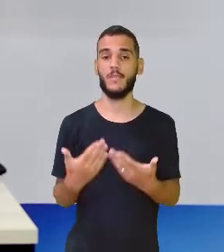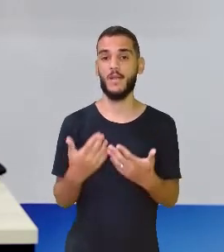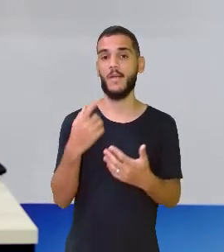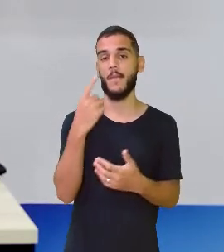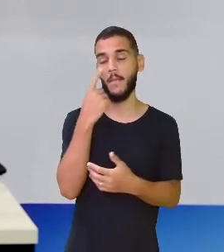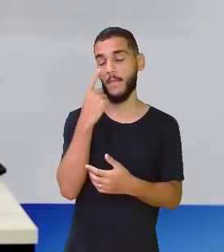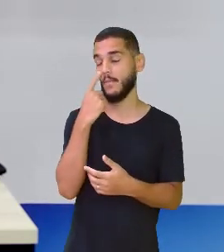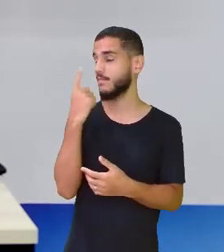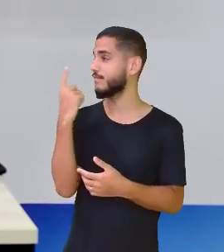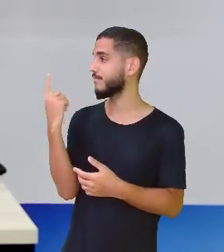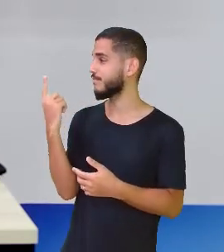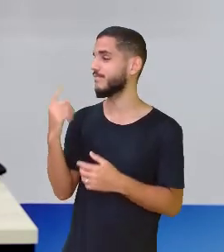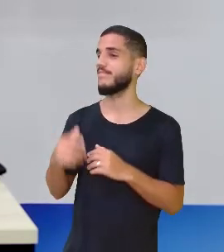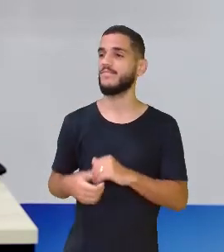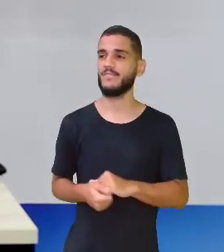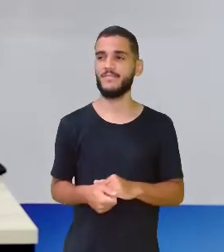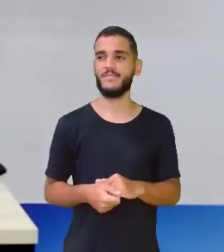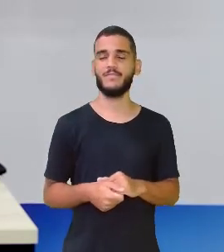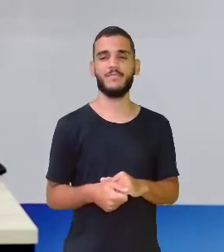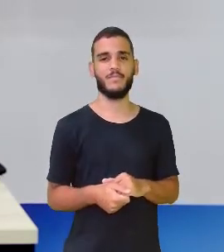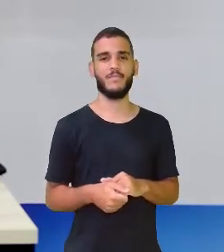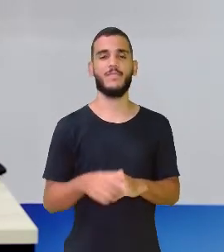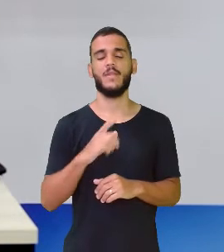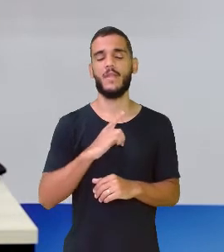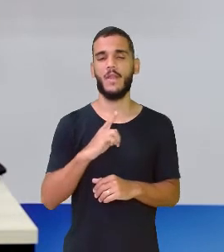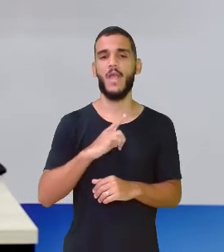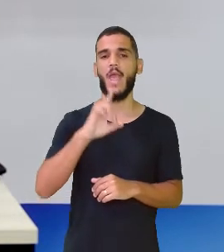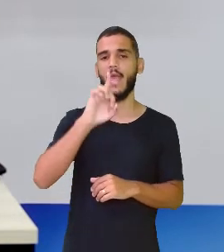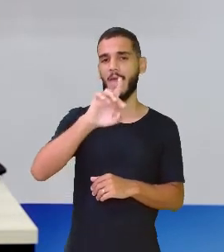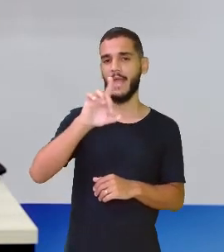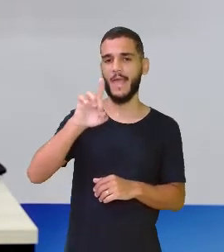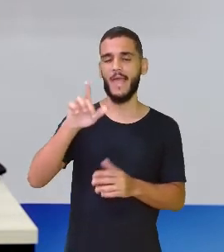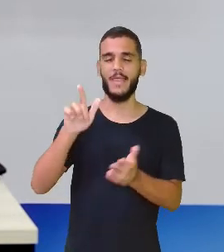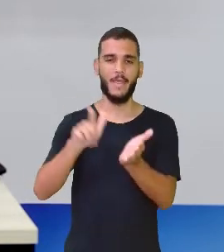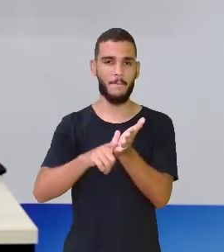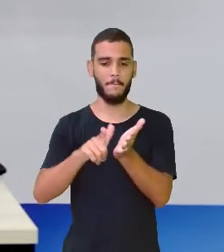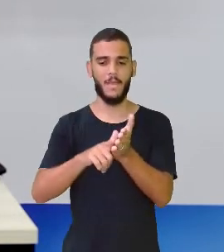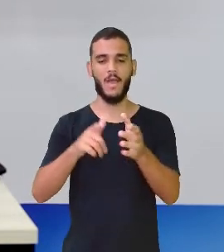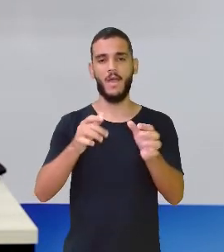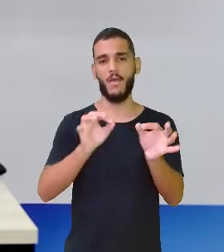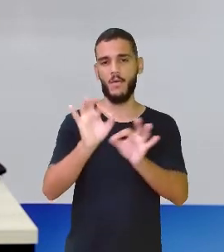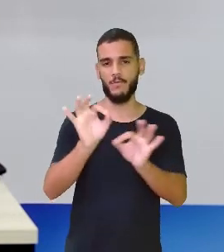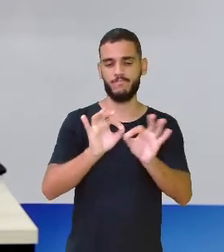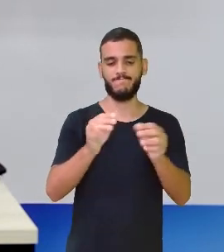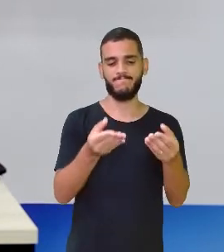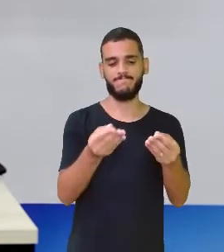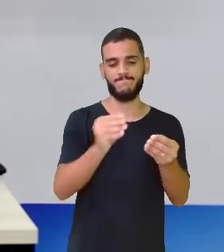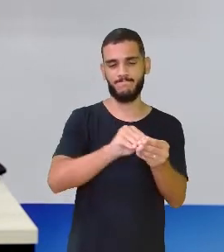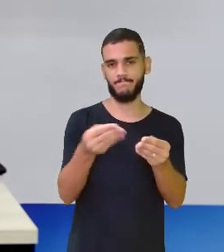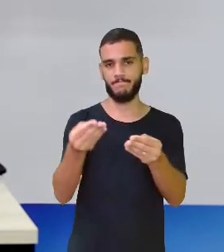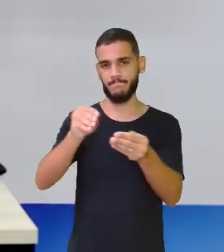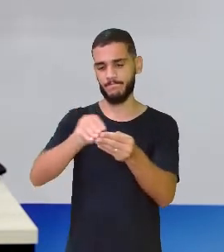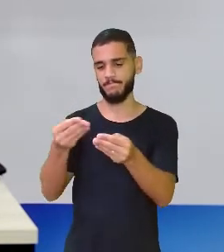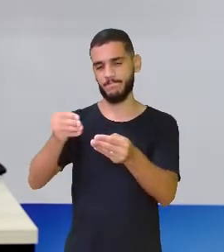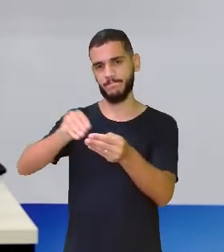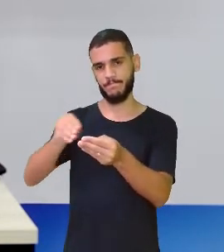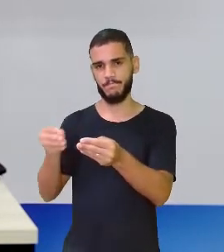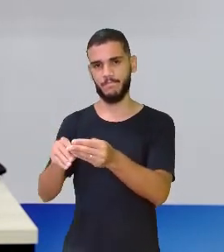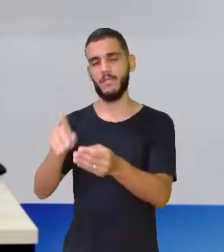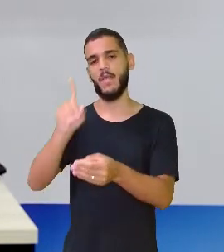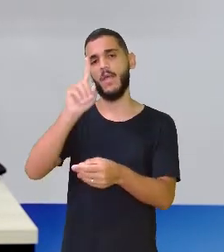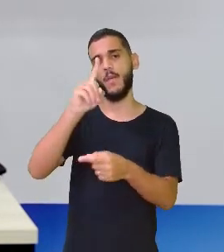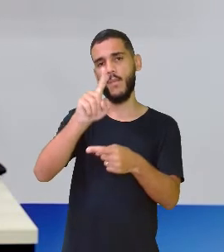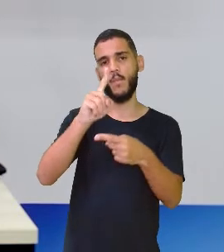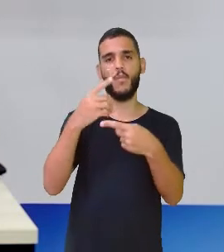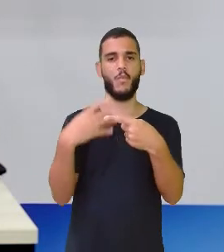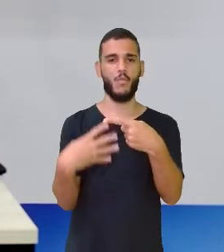Onde cada pedacinho desse quinto ano vale um quarto. Uma parte das quatro